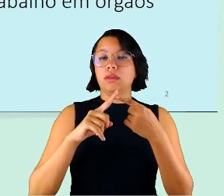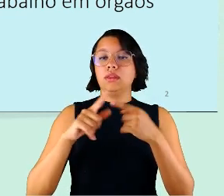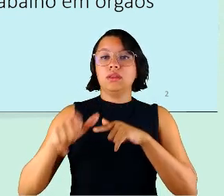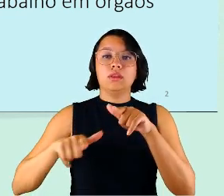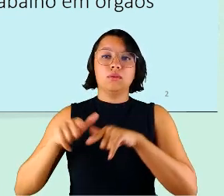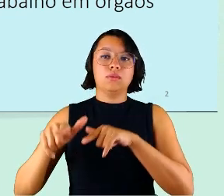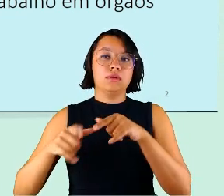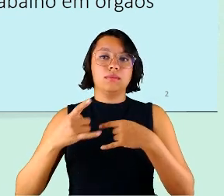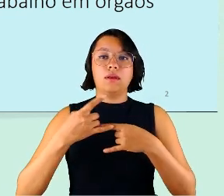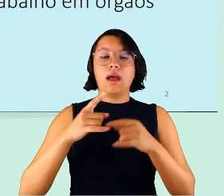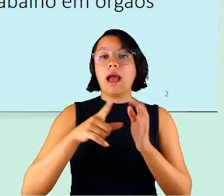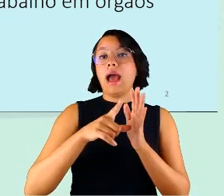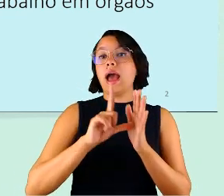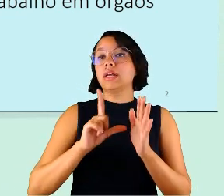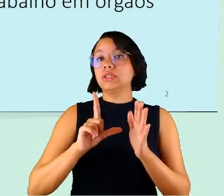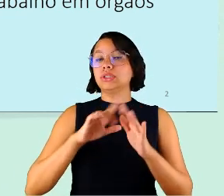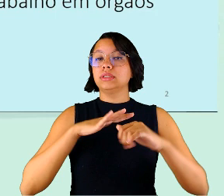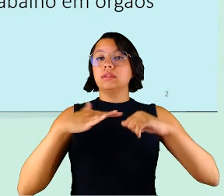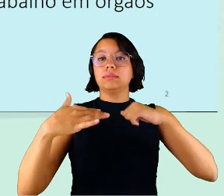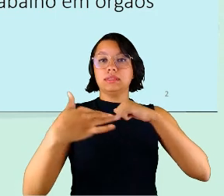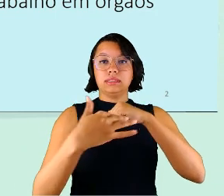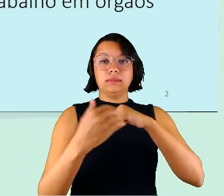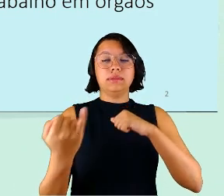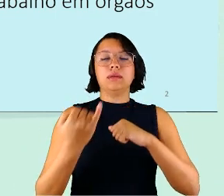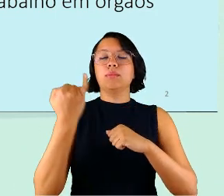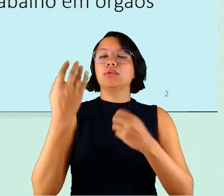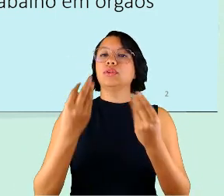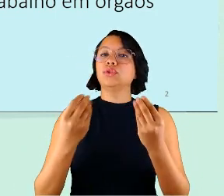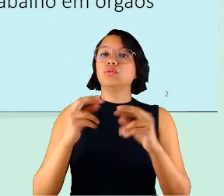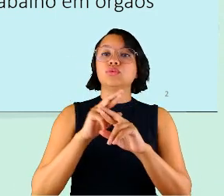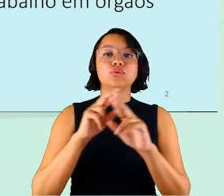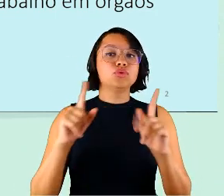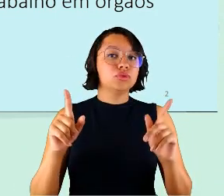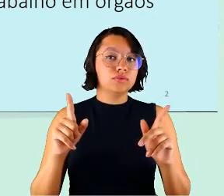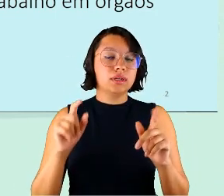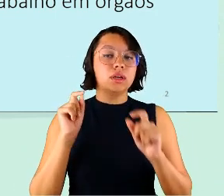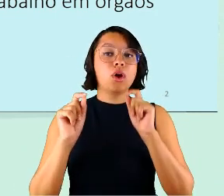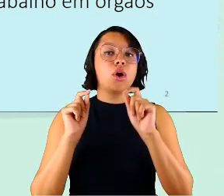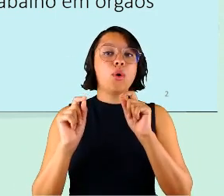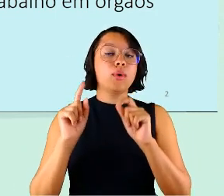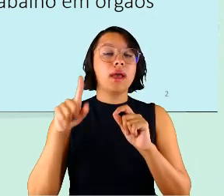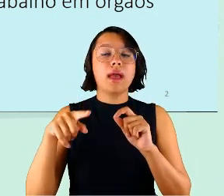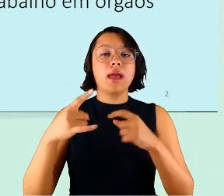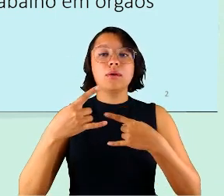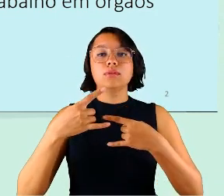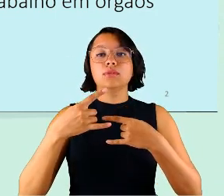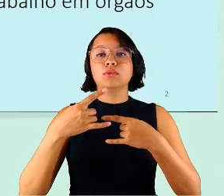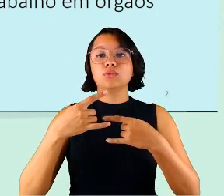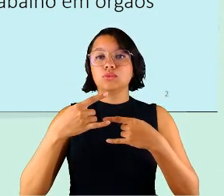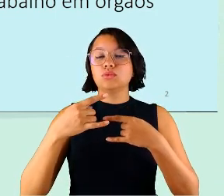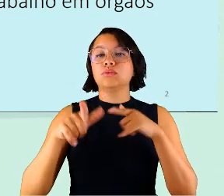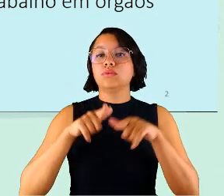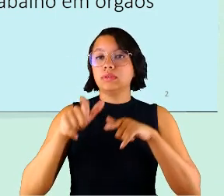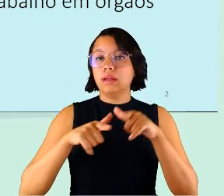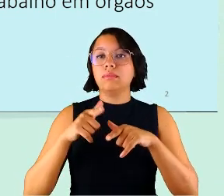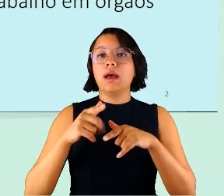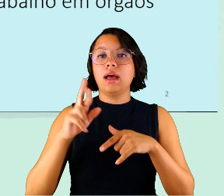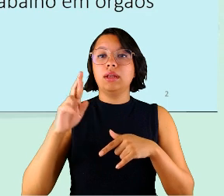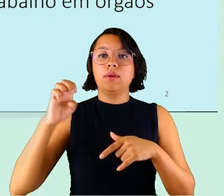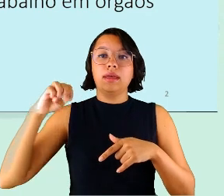pandemia. É bastante importante a gente diferenciar o que era o trabalho remoto e como ele era